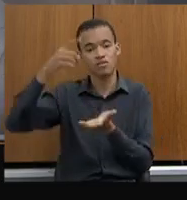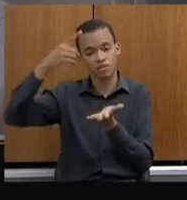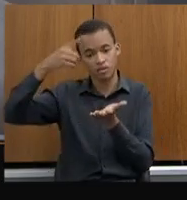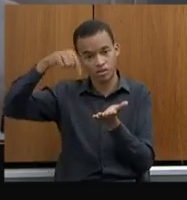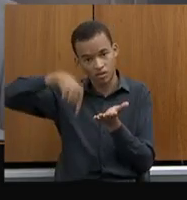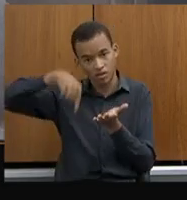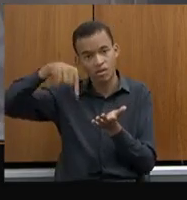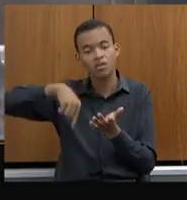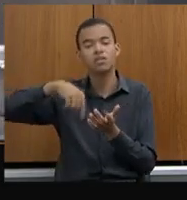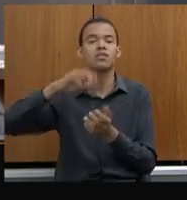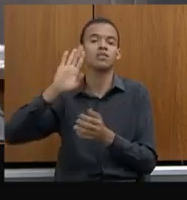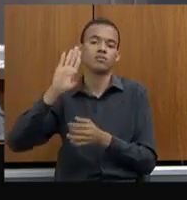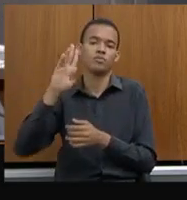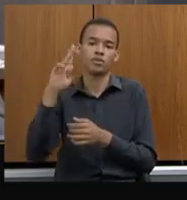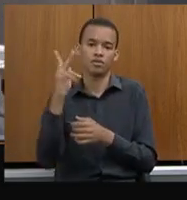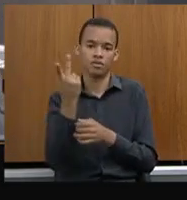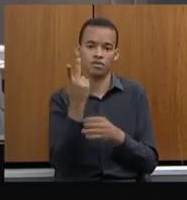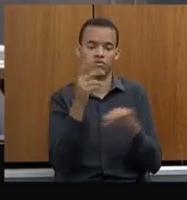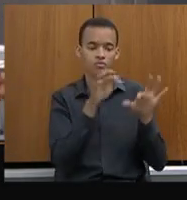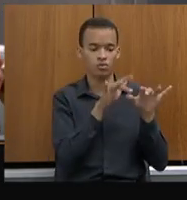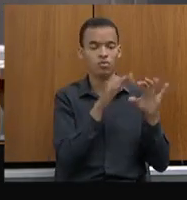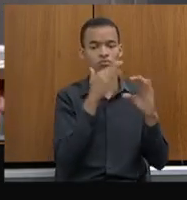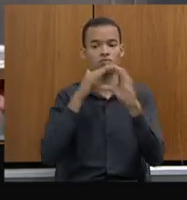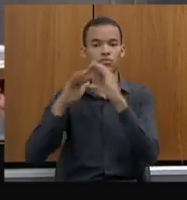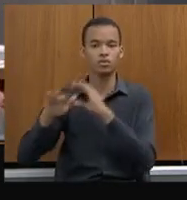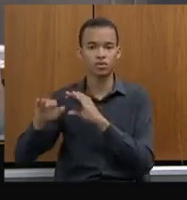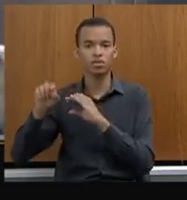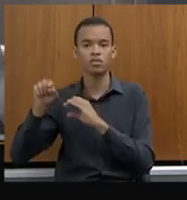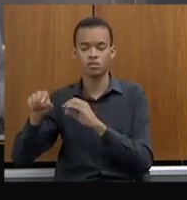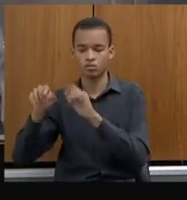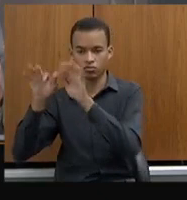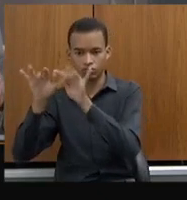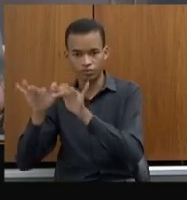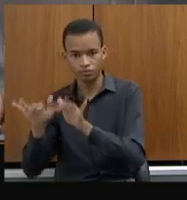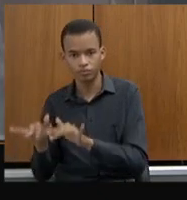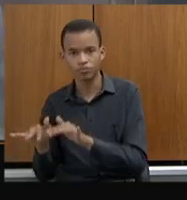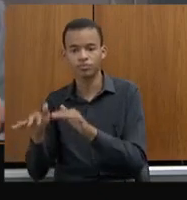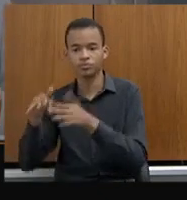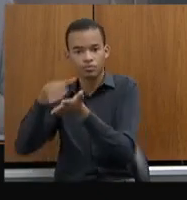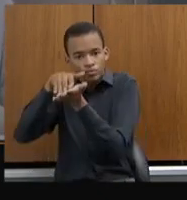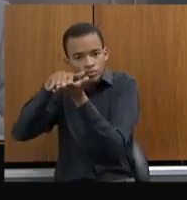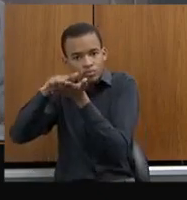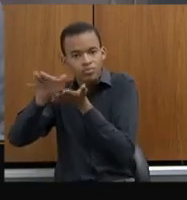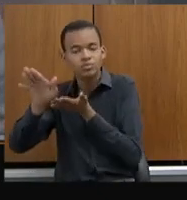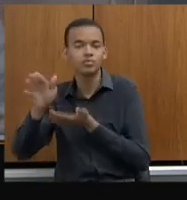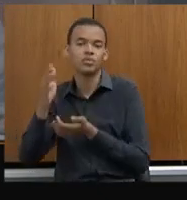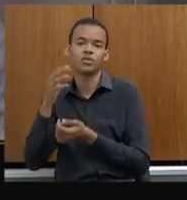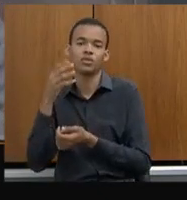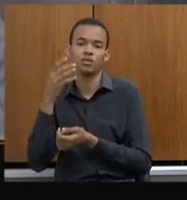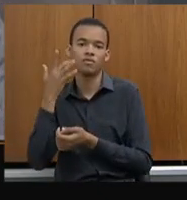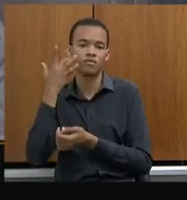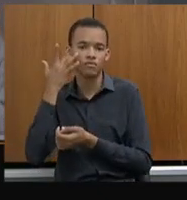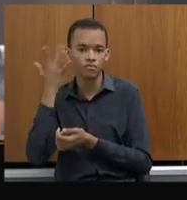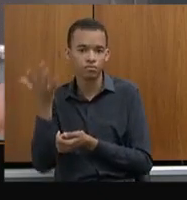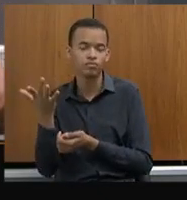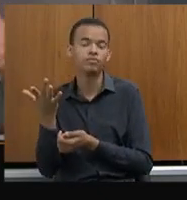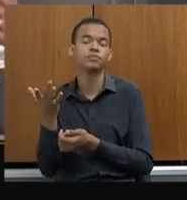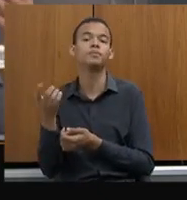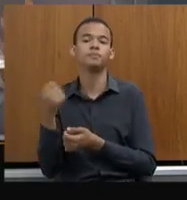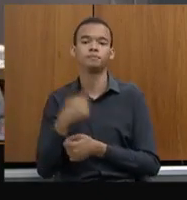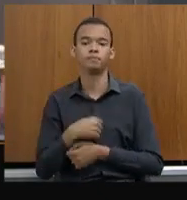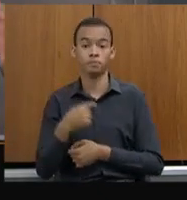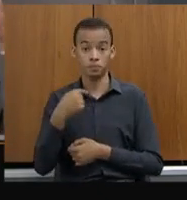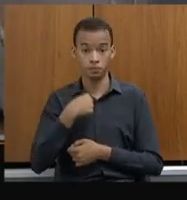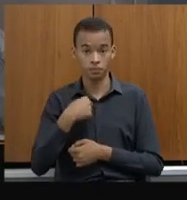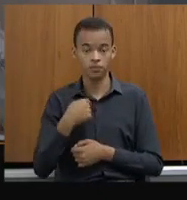evitando, assim, o extravio. E fizemos, eu e o governador, Romeu Zema, tivemos em Brasília,